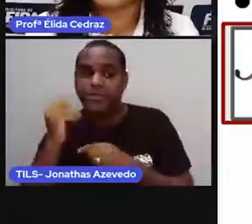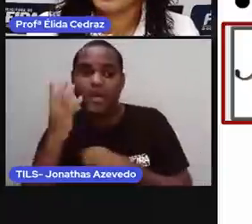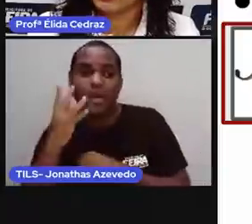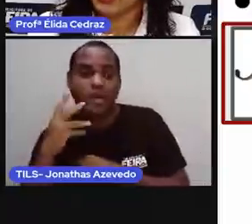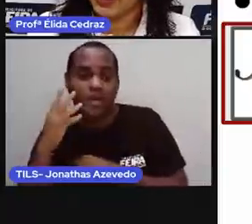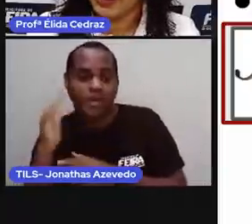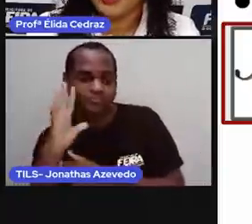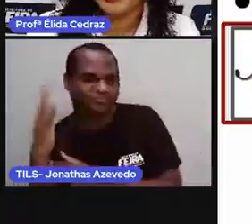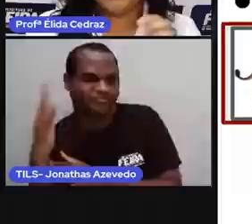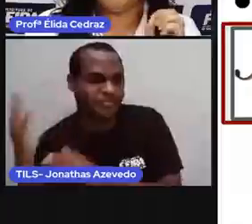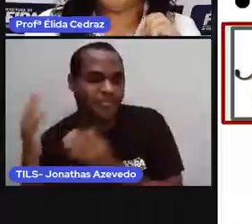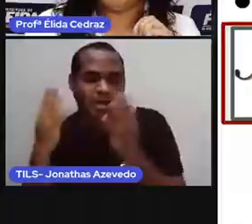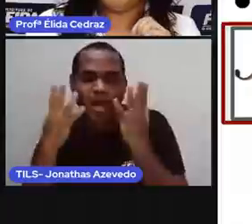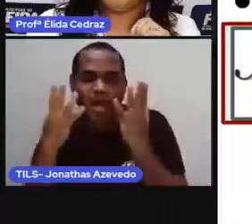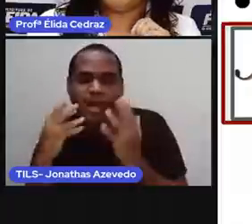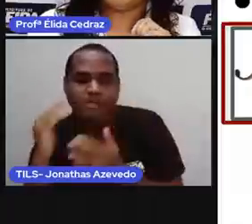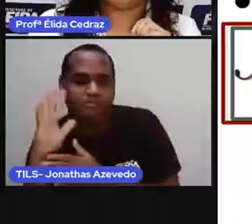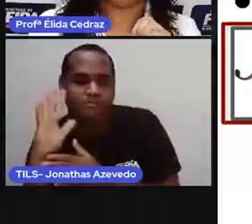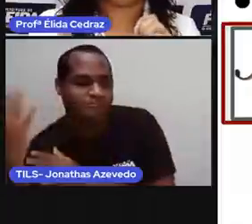é na natureza.